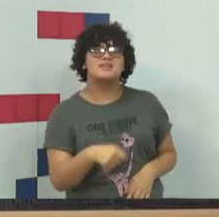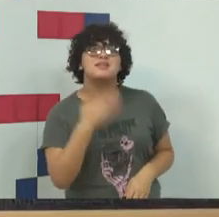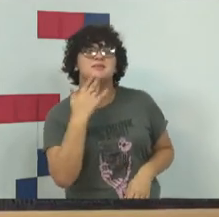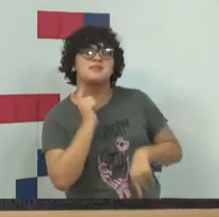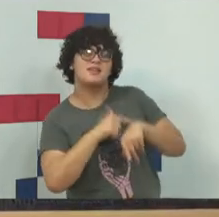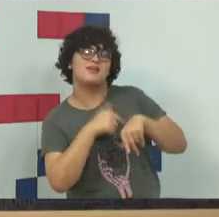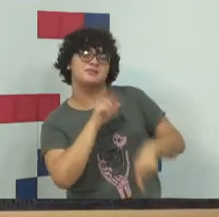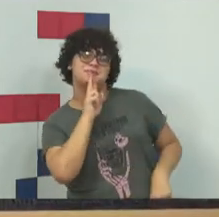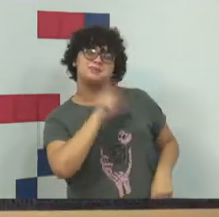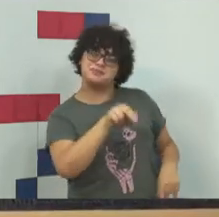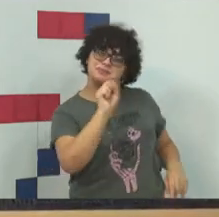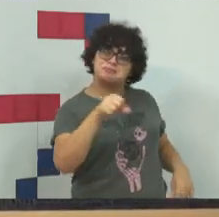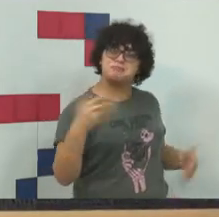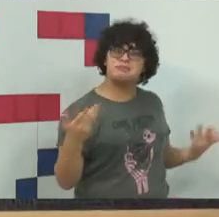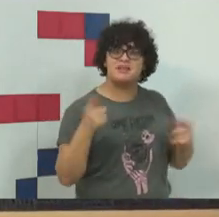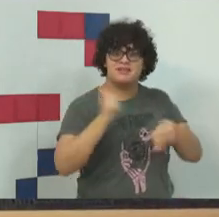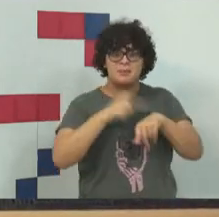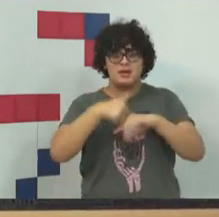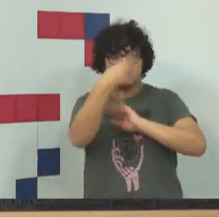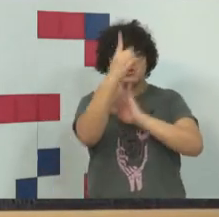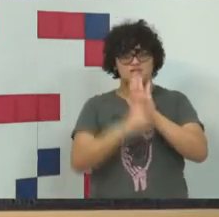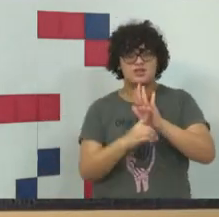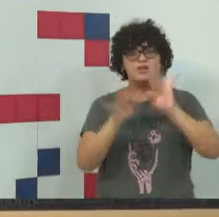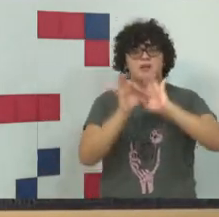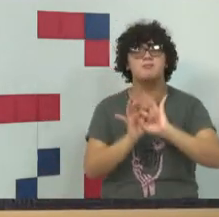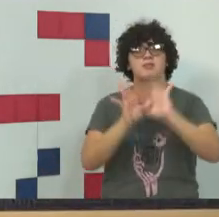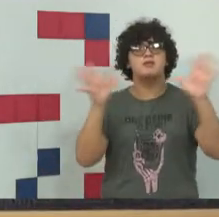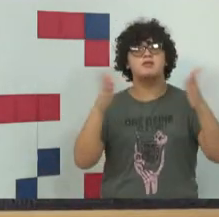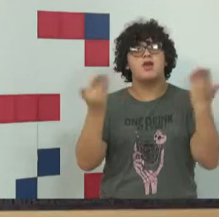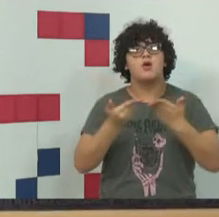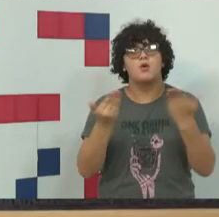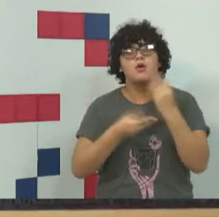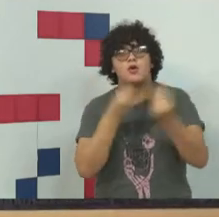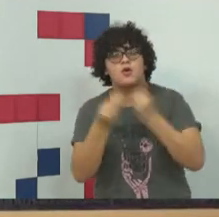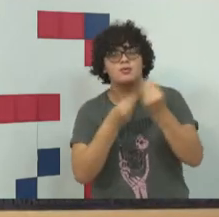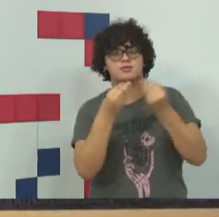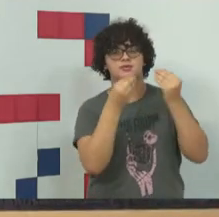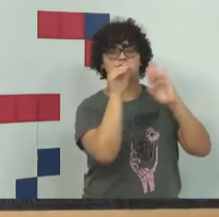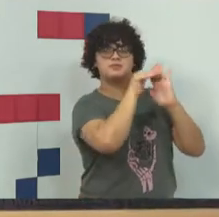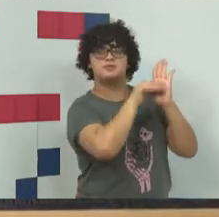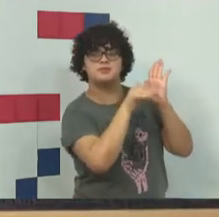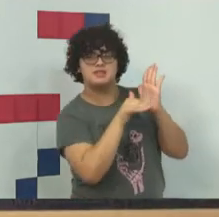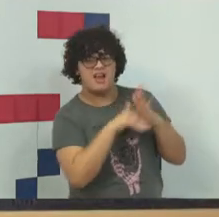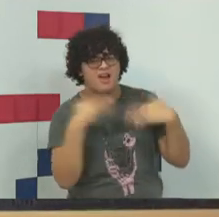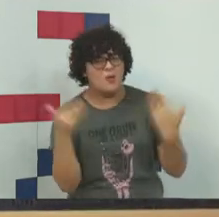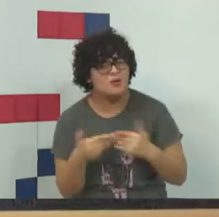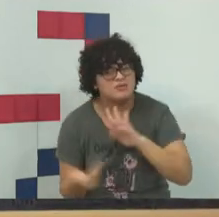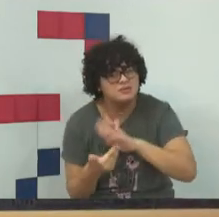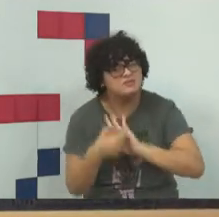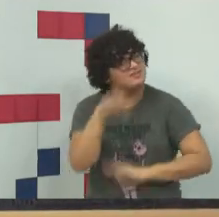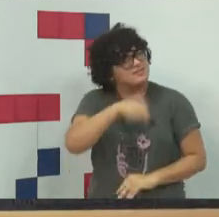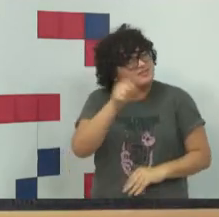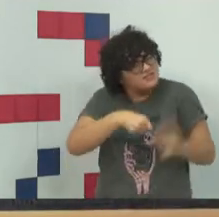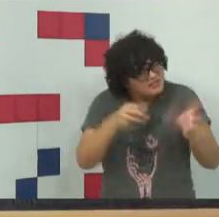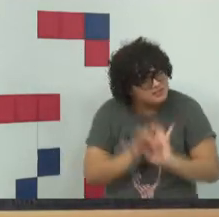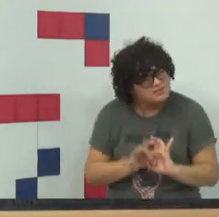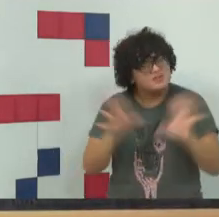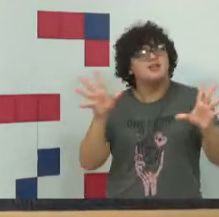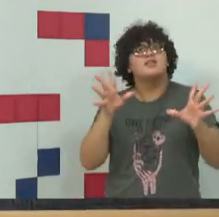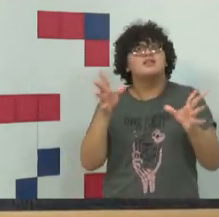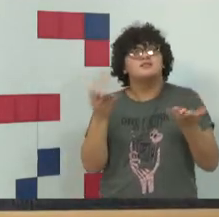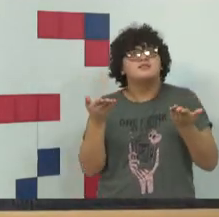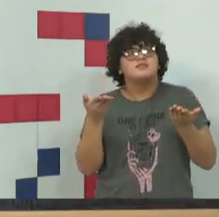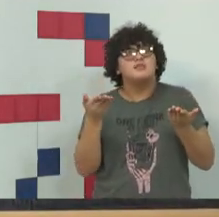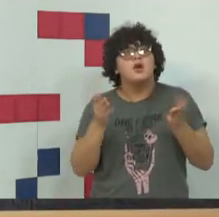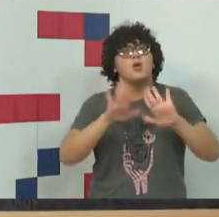responsabilidade. Os direitos de liberdade pressupõem responsabilidade. E esse é o limite da liberdade de expressão.